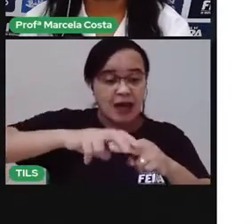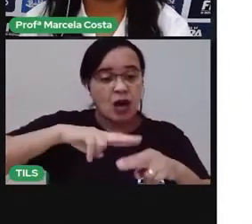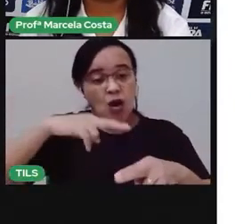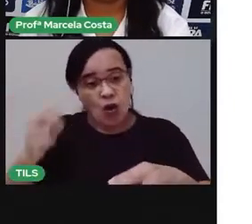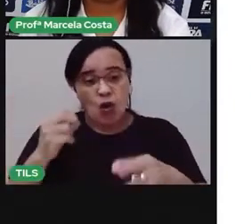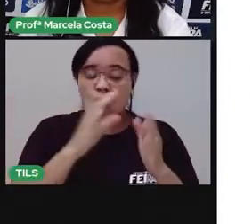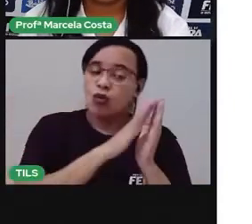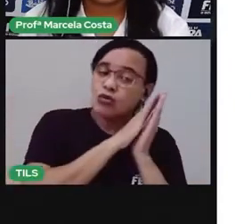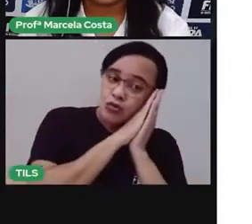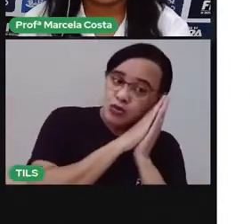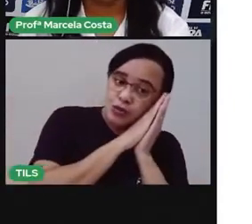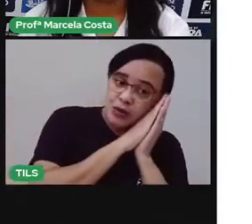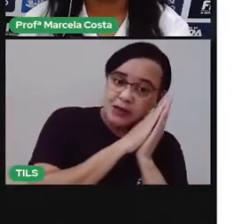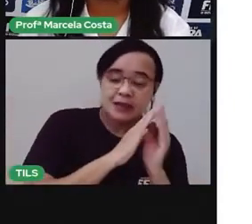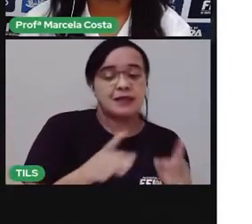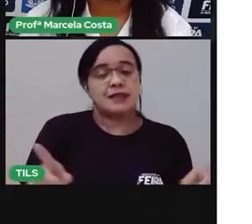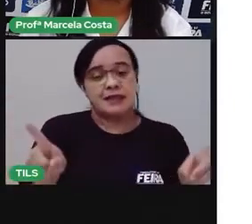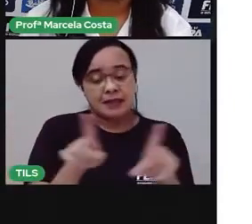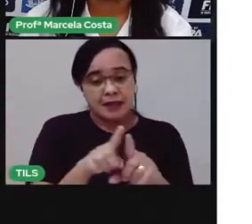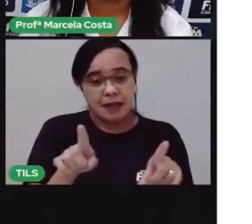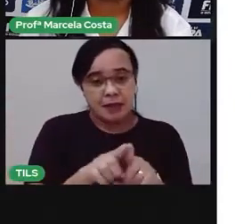Temos também uma cozinha.